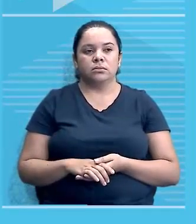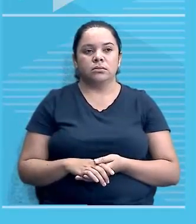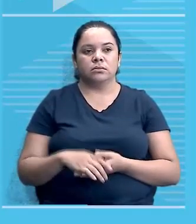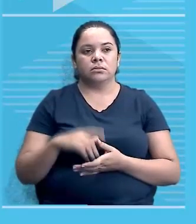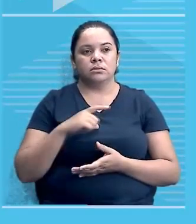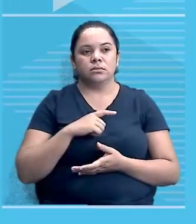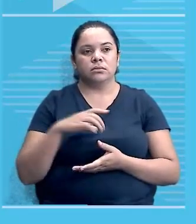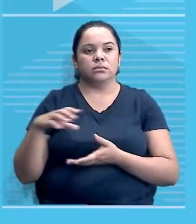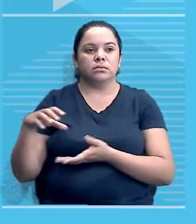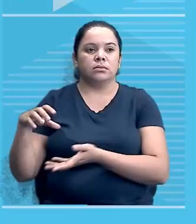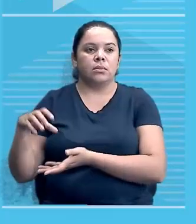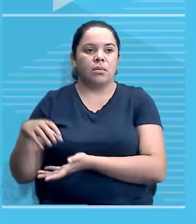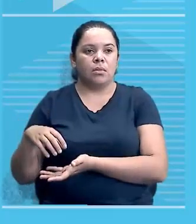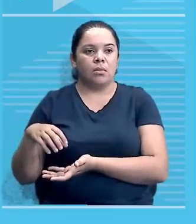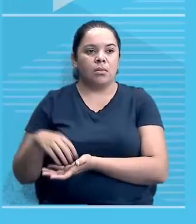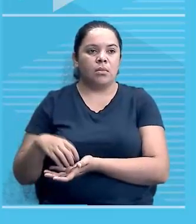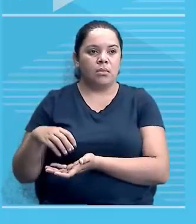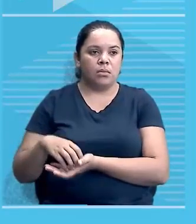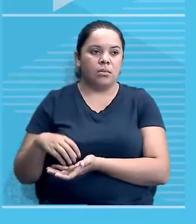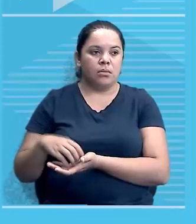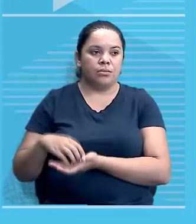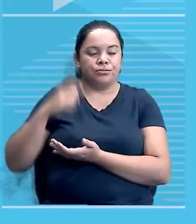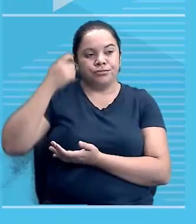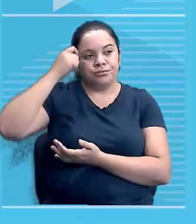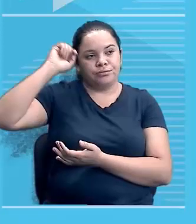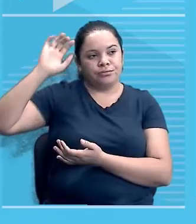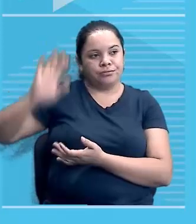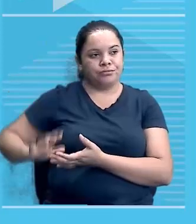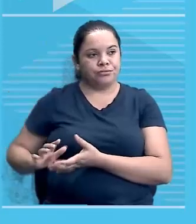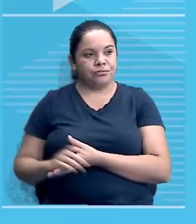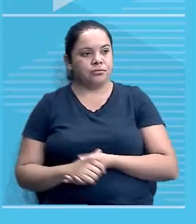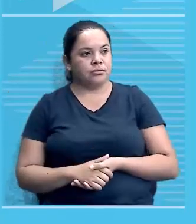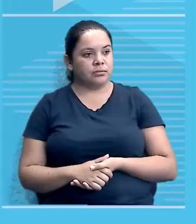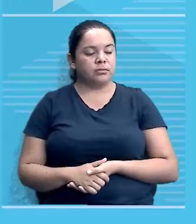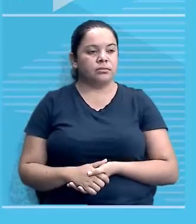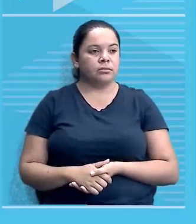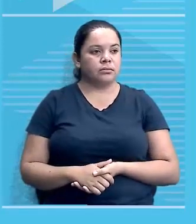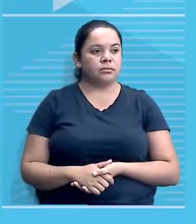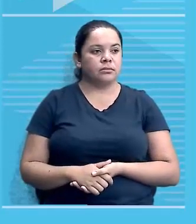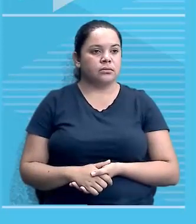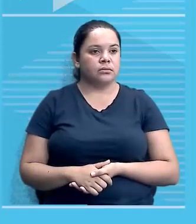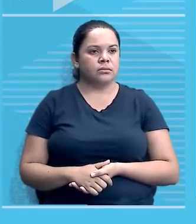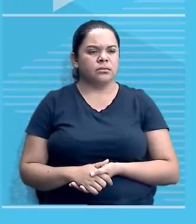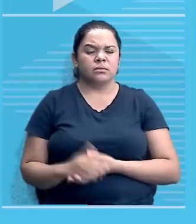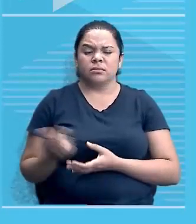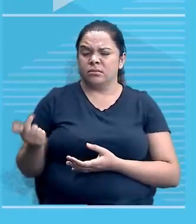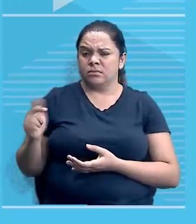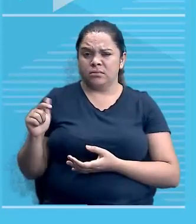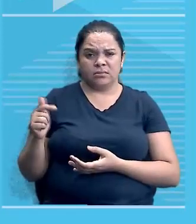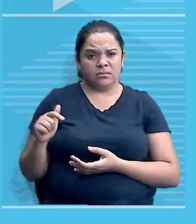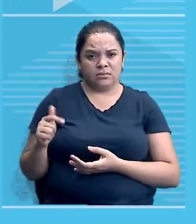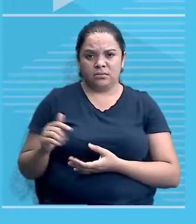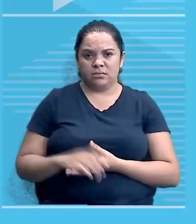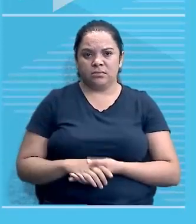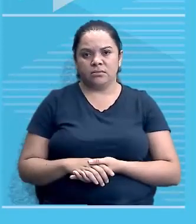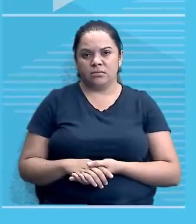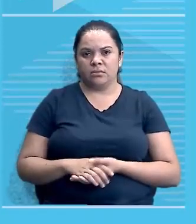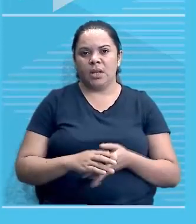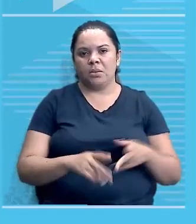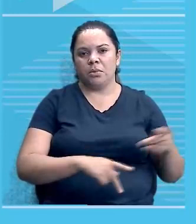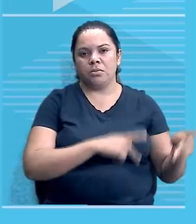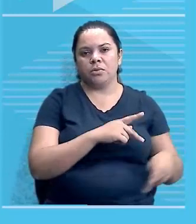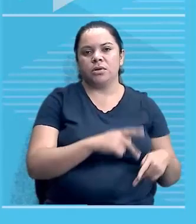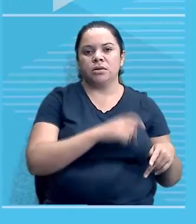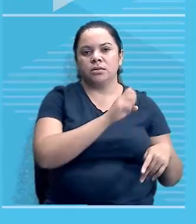dizendo é isso, na alternativa D, em outras palavras. Então, não houve isso, remanejamento de população europeia,